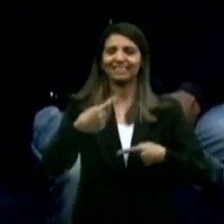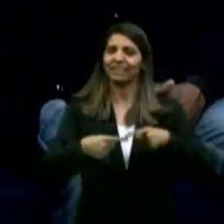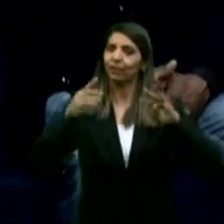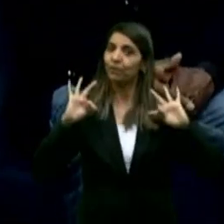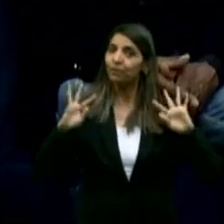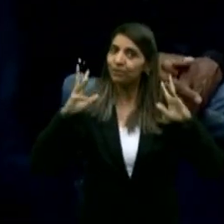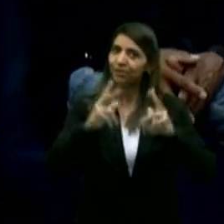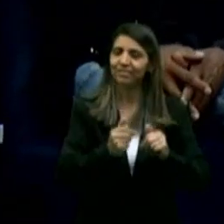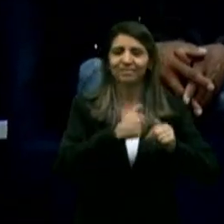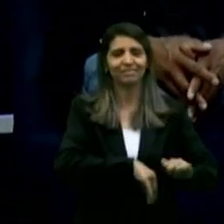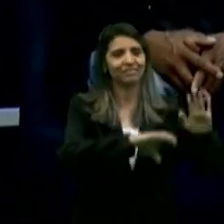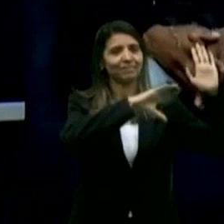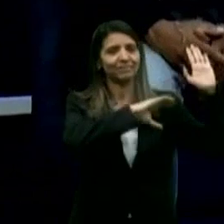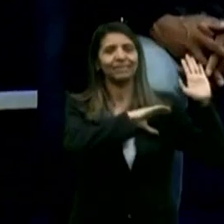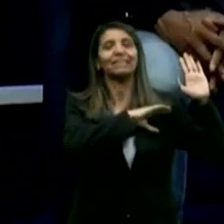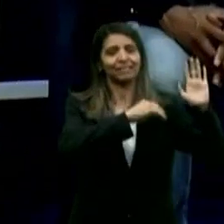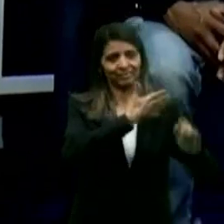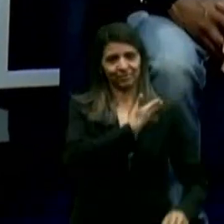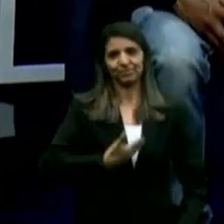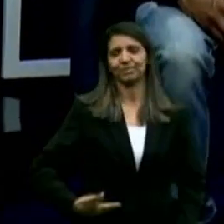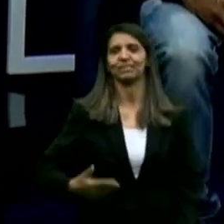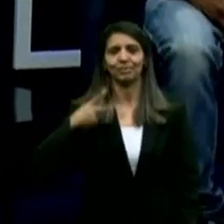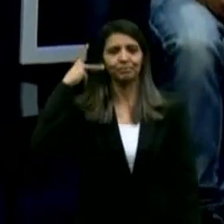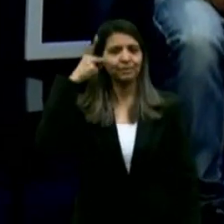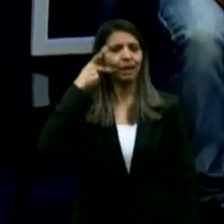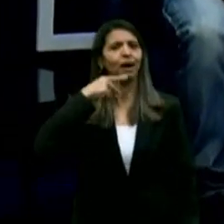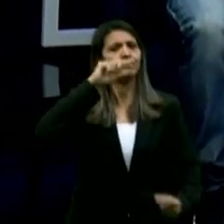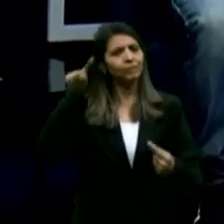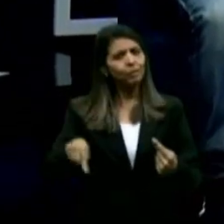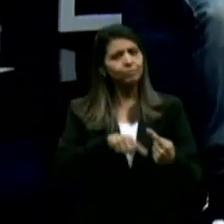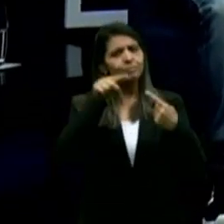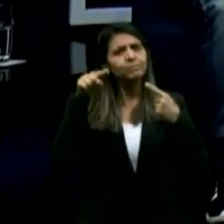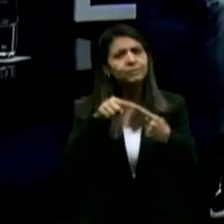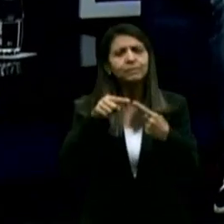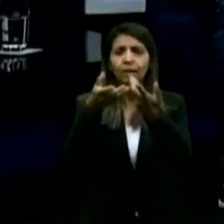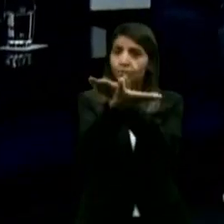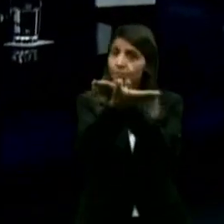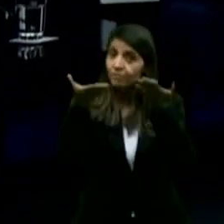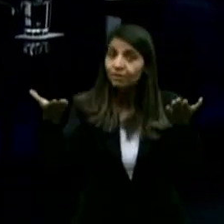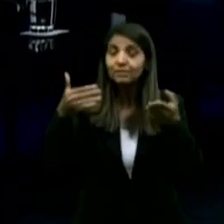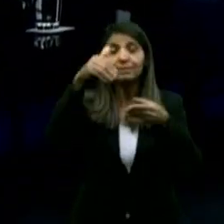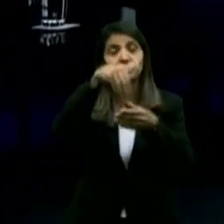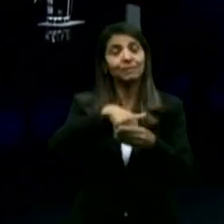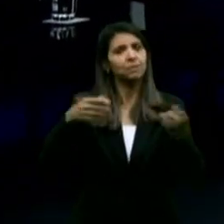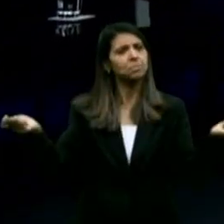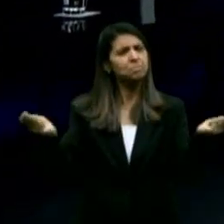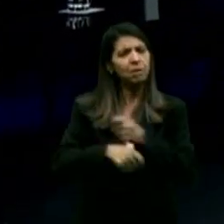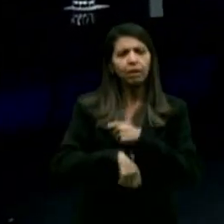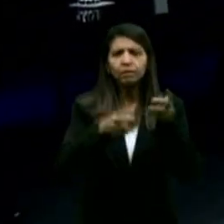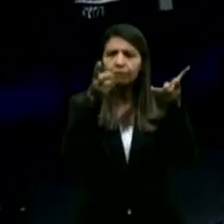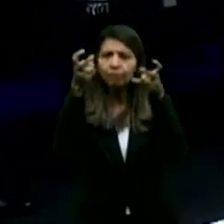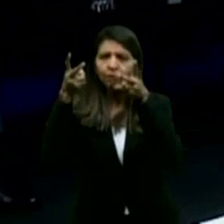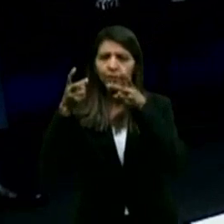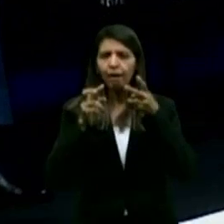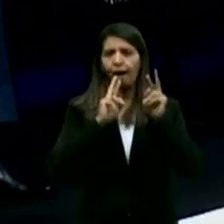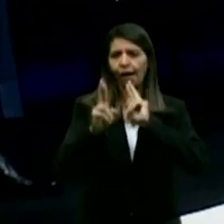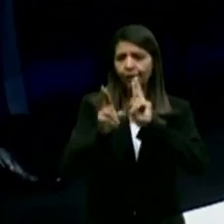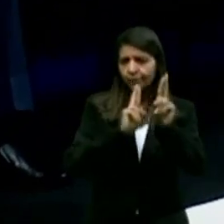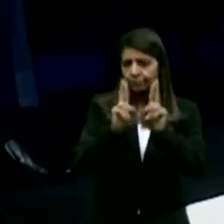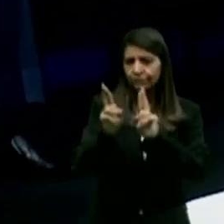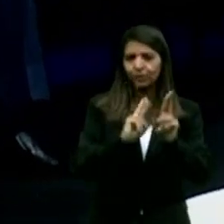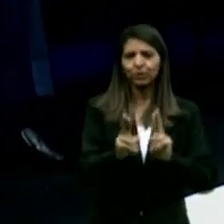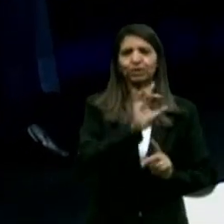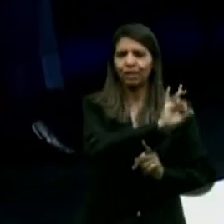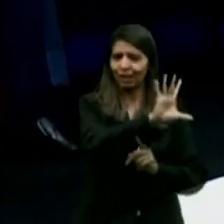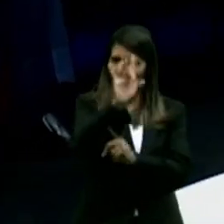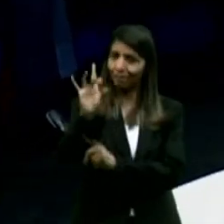candidatos ao governo da Paraíba. A nossa missão é fazer com que os eleitores possam observar as respostas de cada um